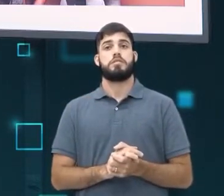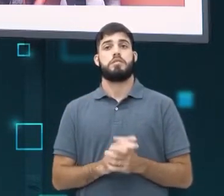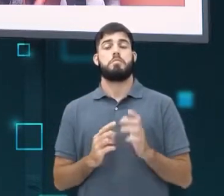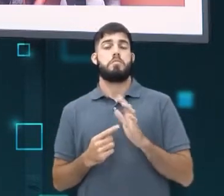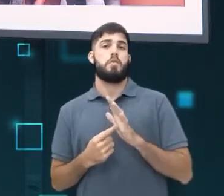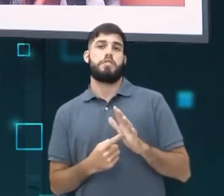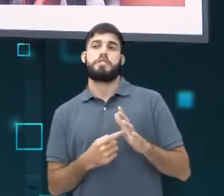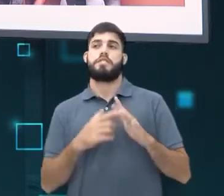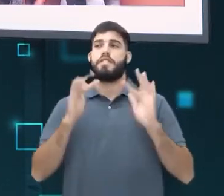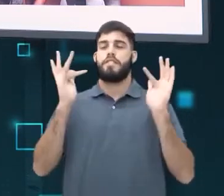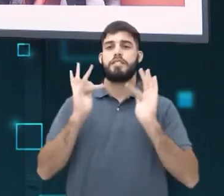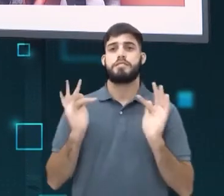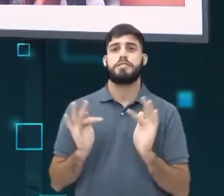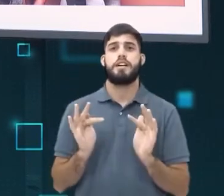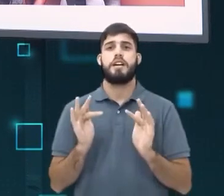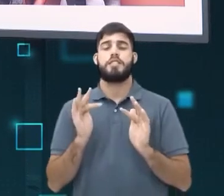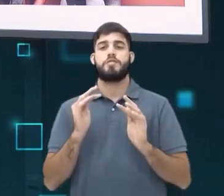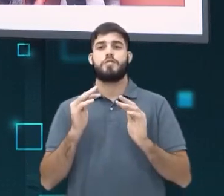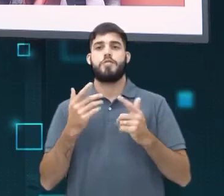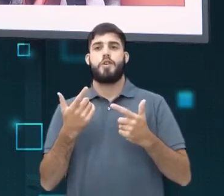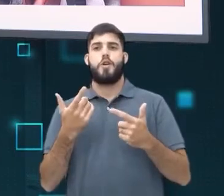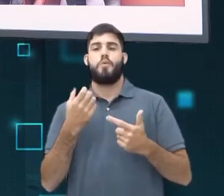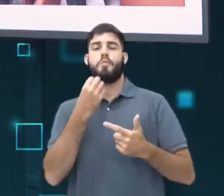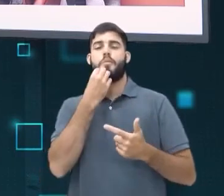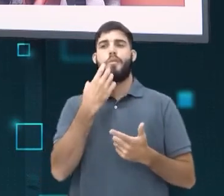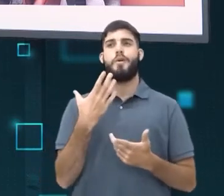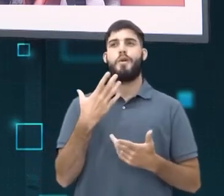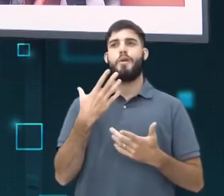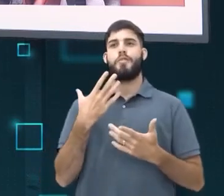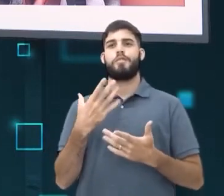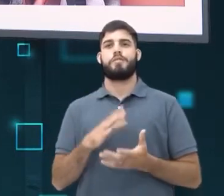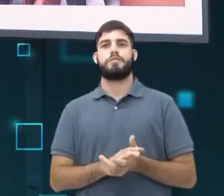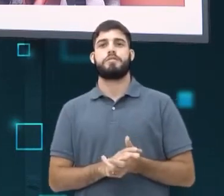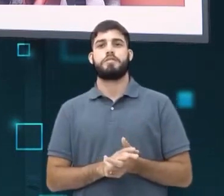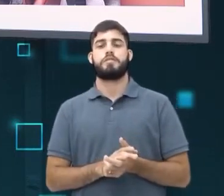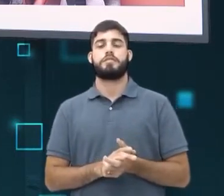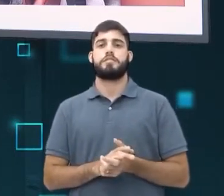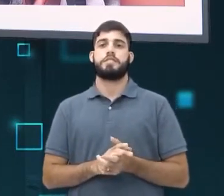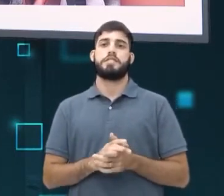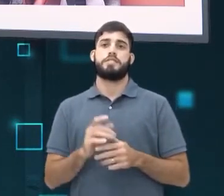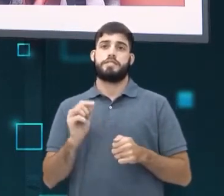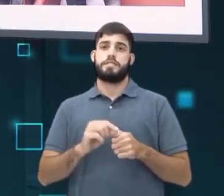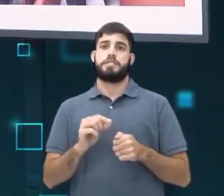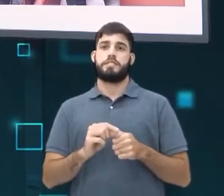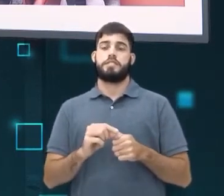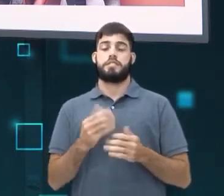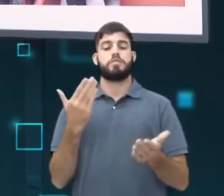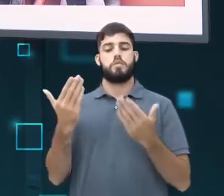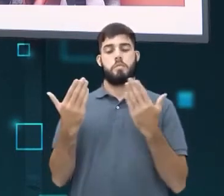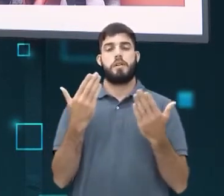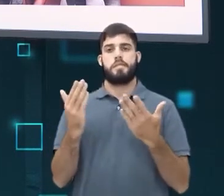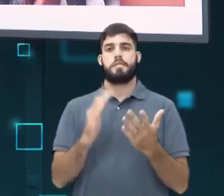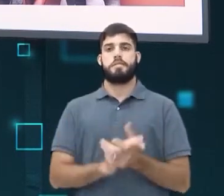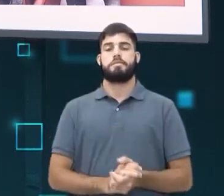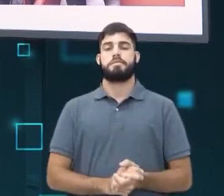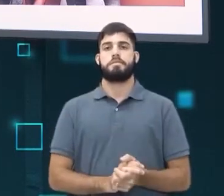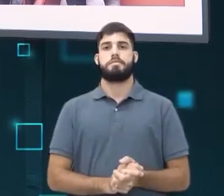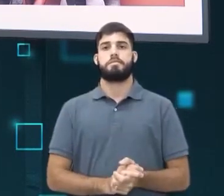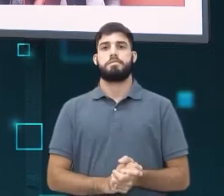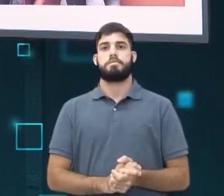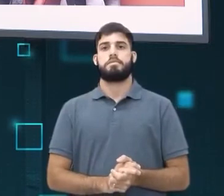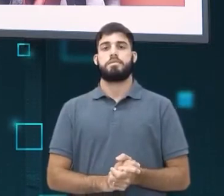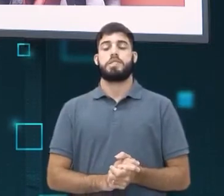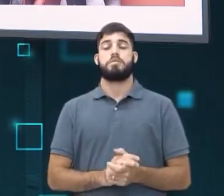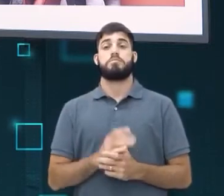lado feliz, o lado bom das coisas. E isso acaba realmente fazendo com que a gente se compare. E o